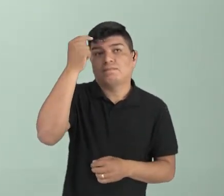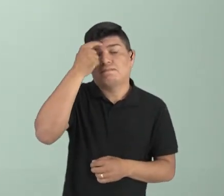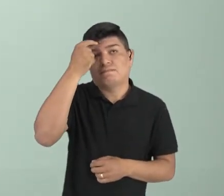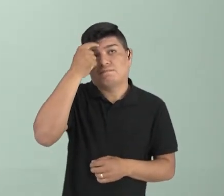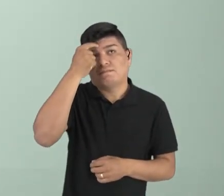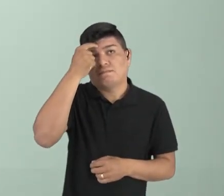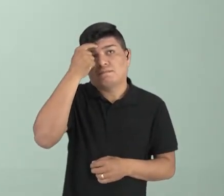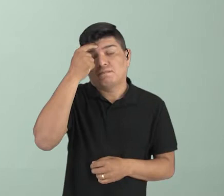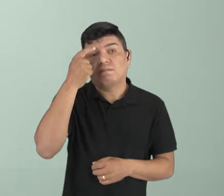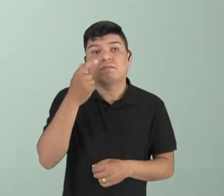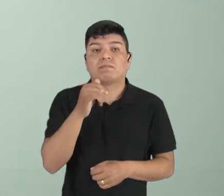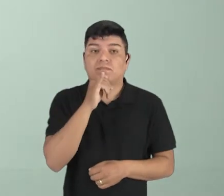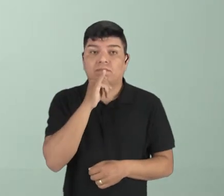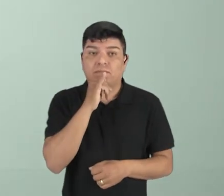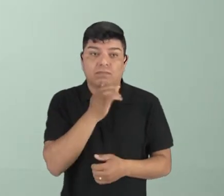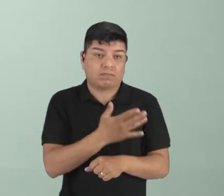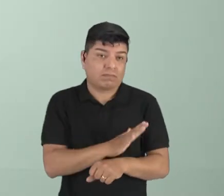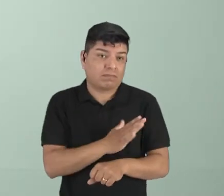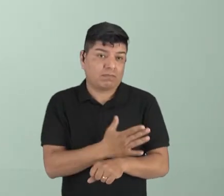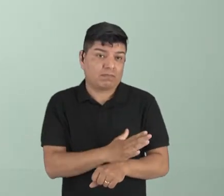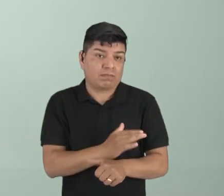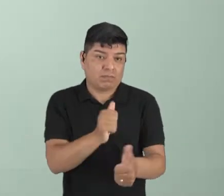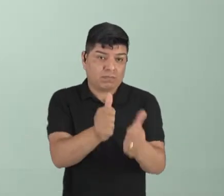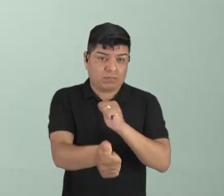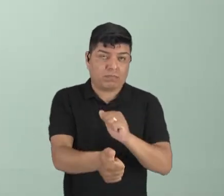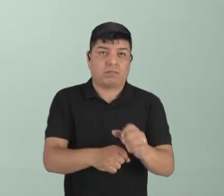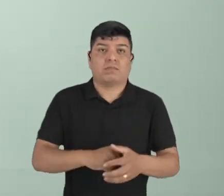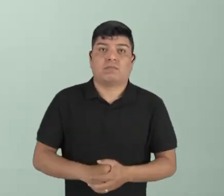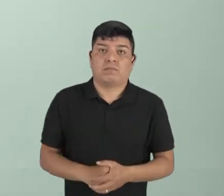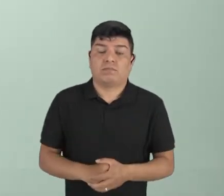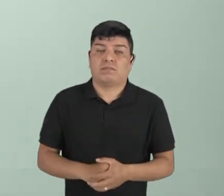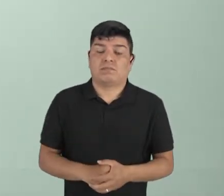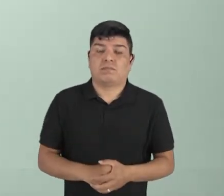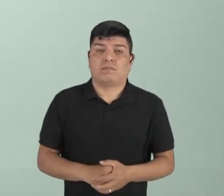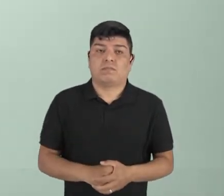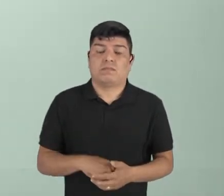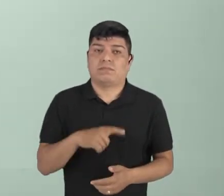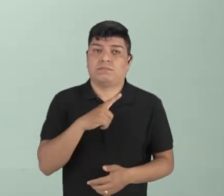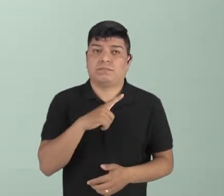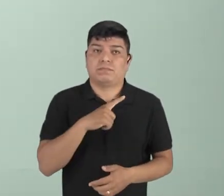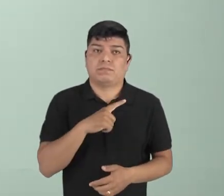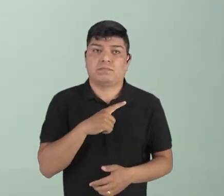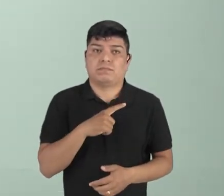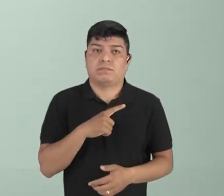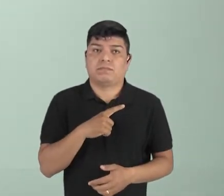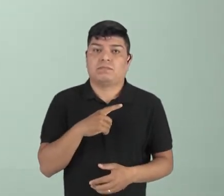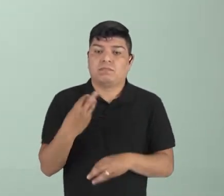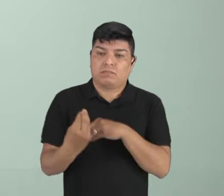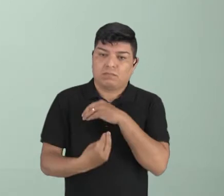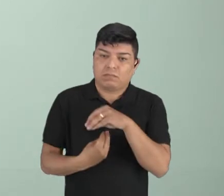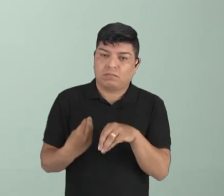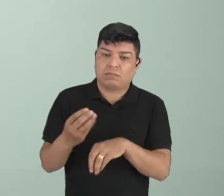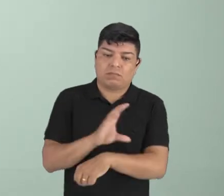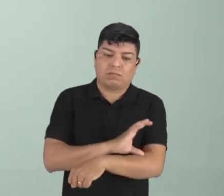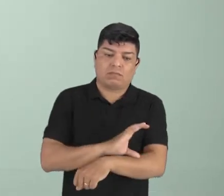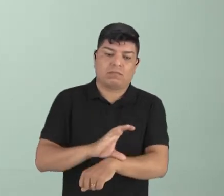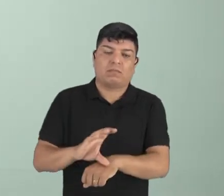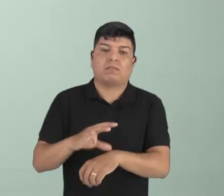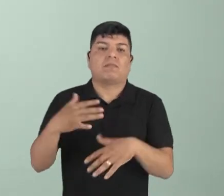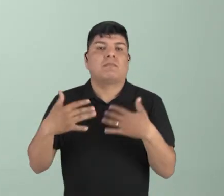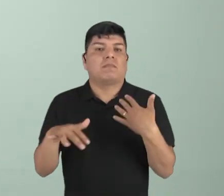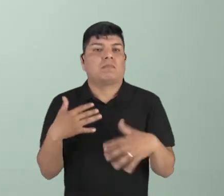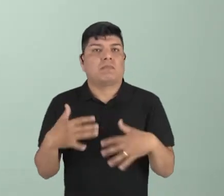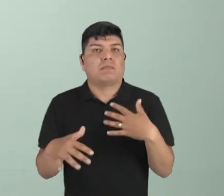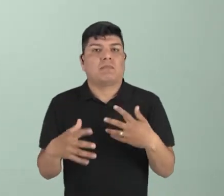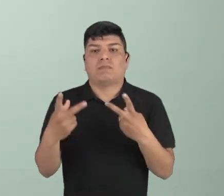exemplo prático aqui, como por exemplo no esporte, no esporte eu tenho tanto o envolvimento da cultura corporal do movimento